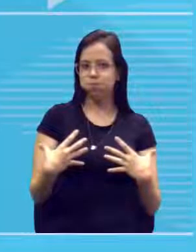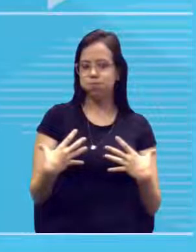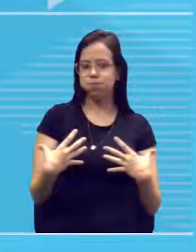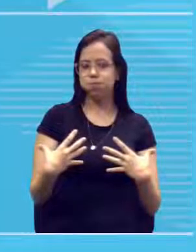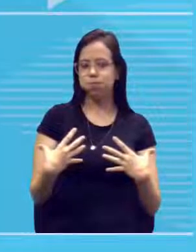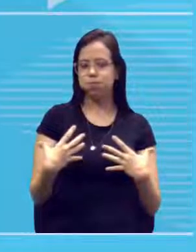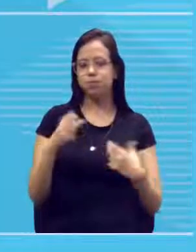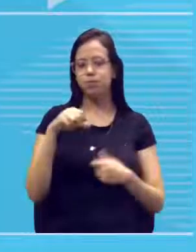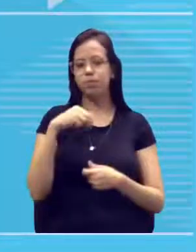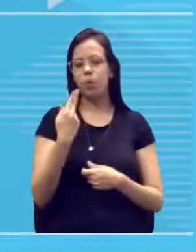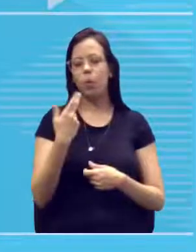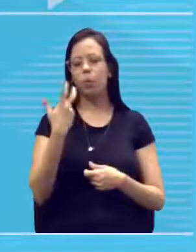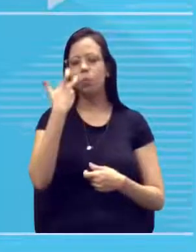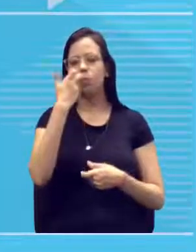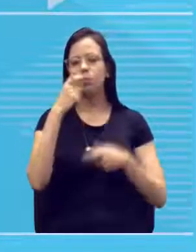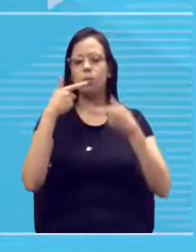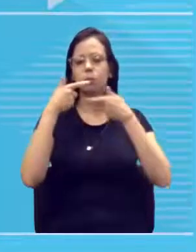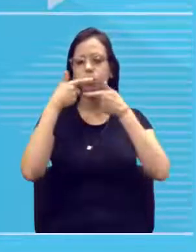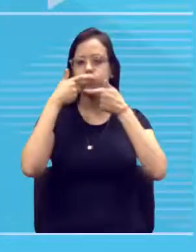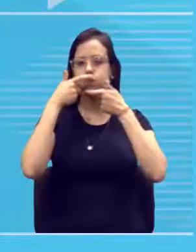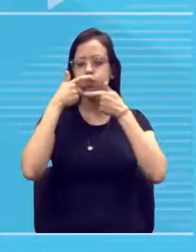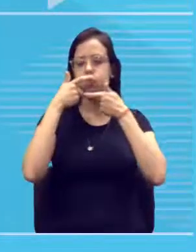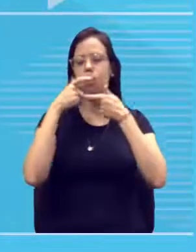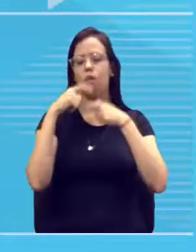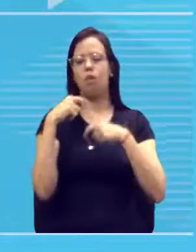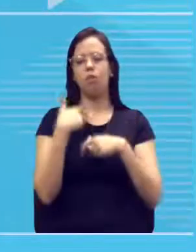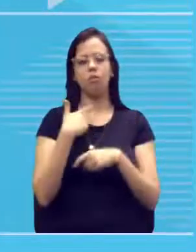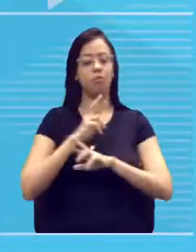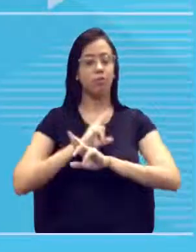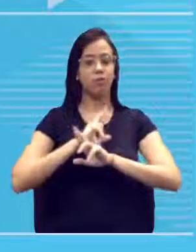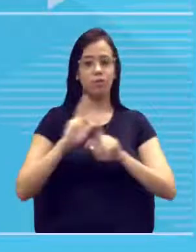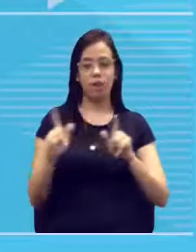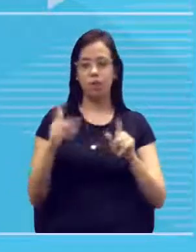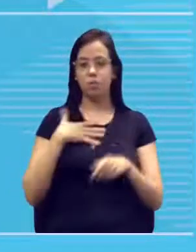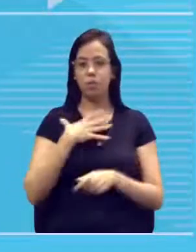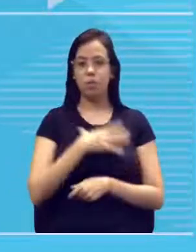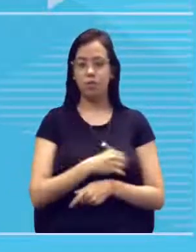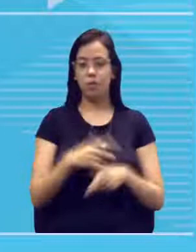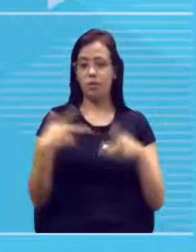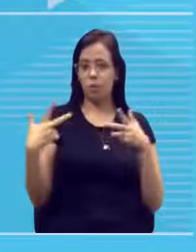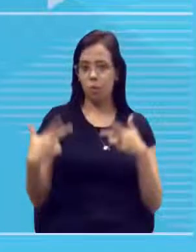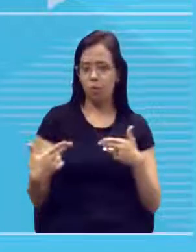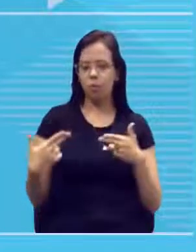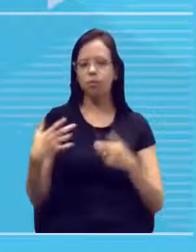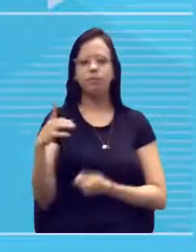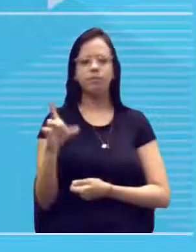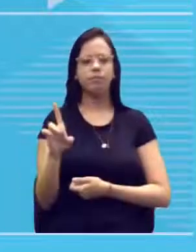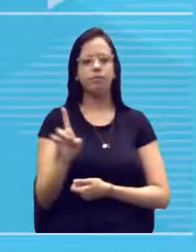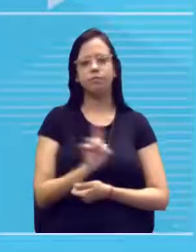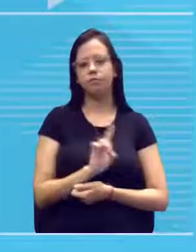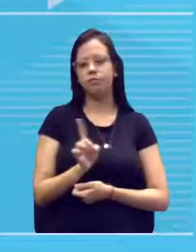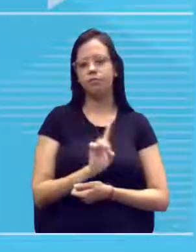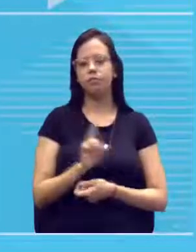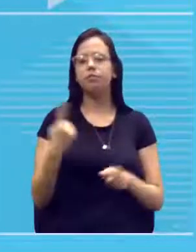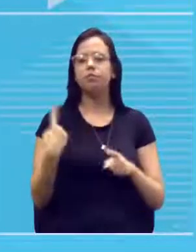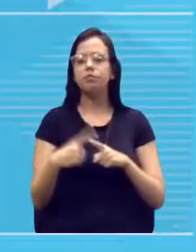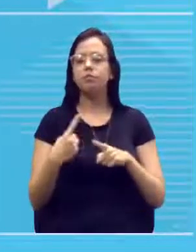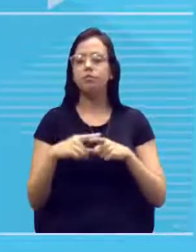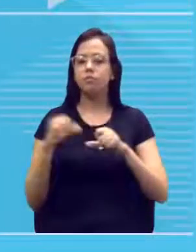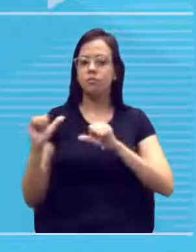fiz preenchimento labial, uma outra pessoa. Meu filho vai nascer com essa cara? Não. Porque essas